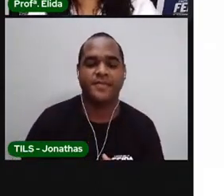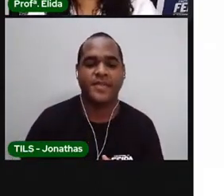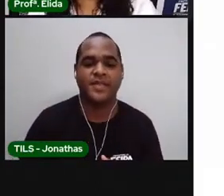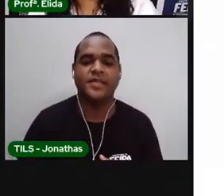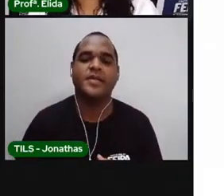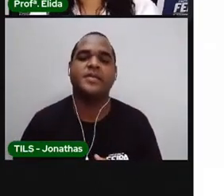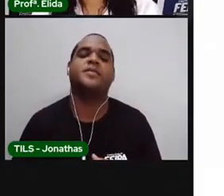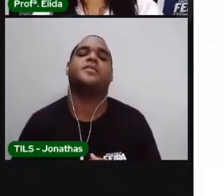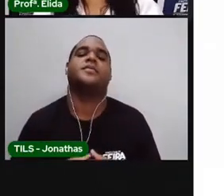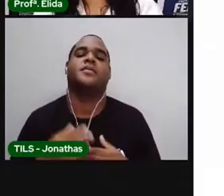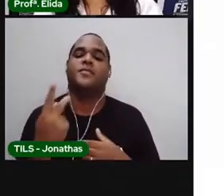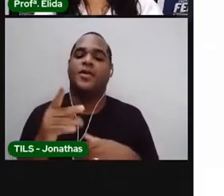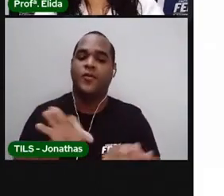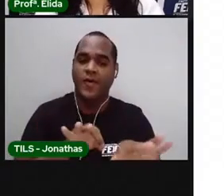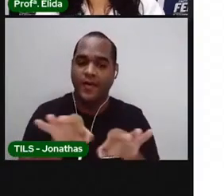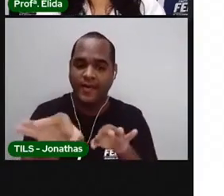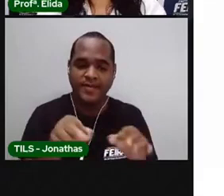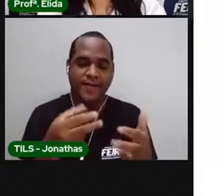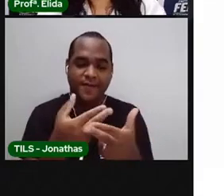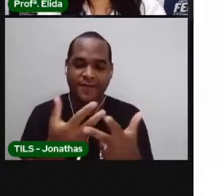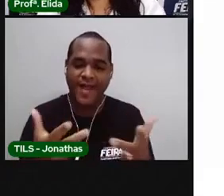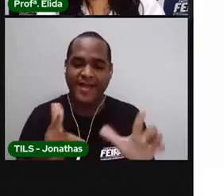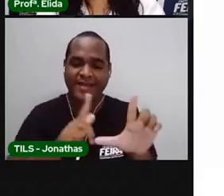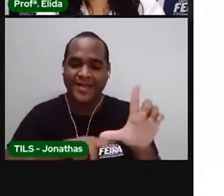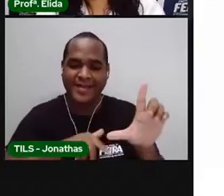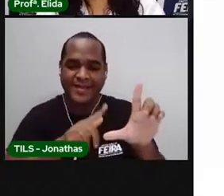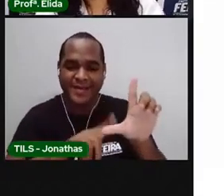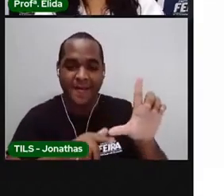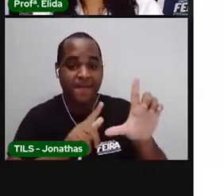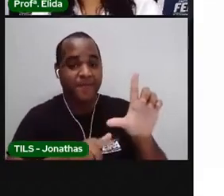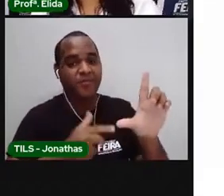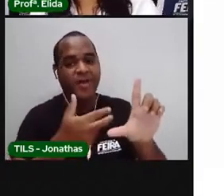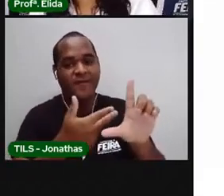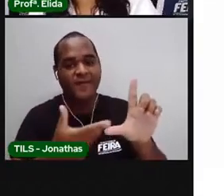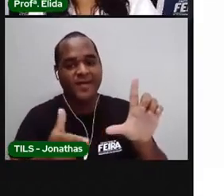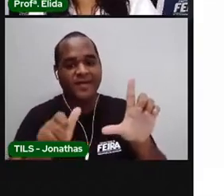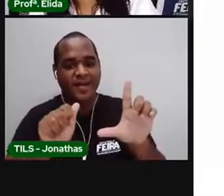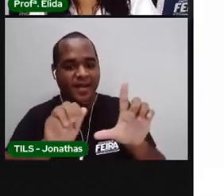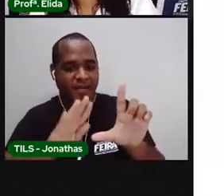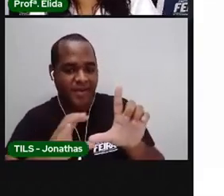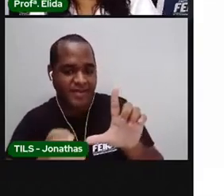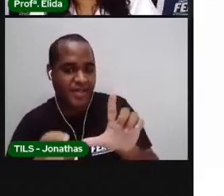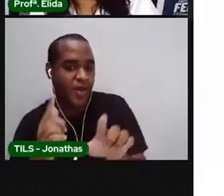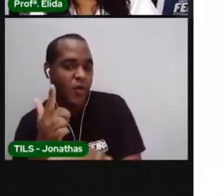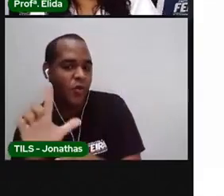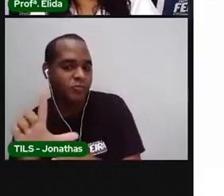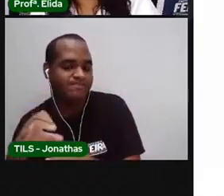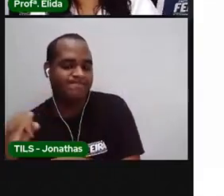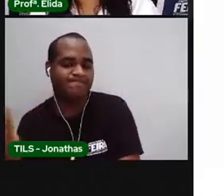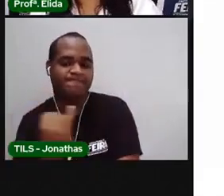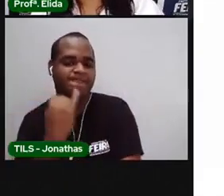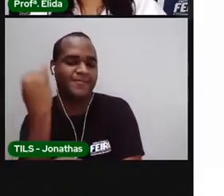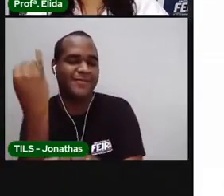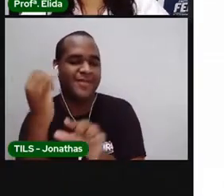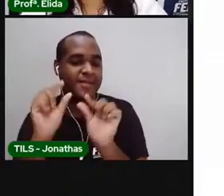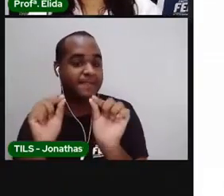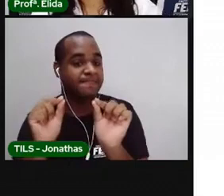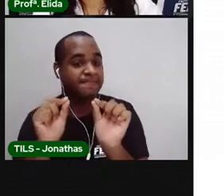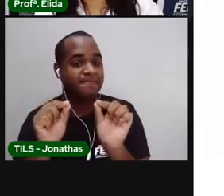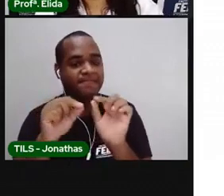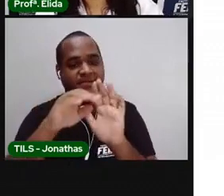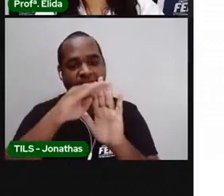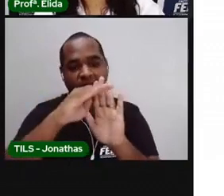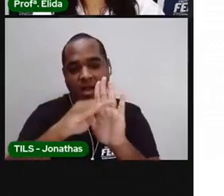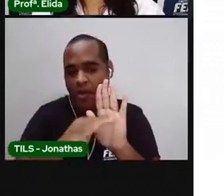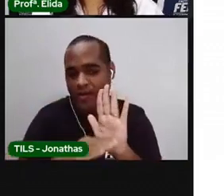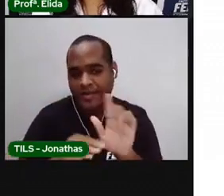Podem estar organizadas em ordem alfabética e em ordem de importância. A ordem